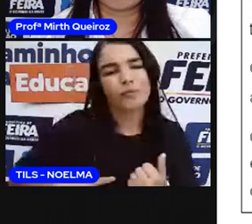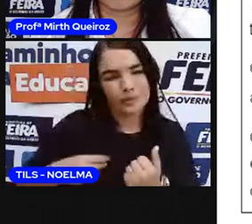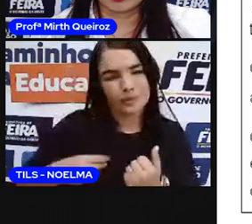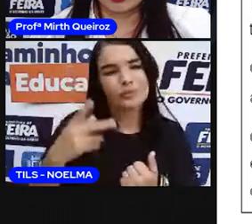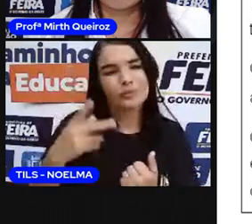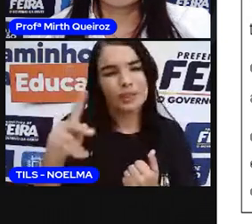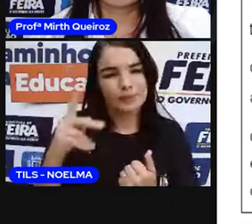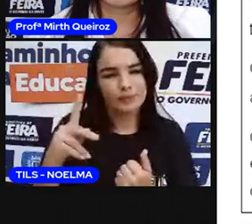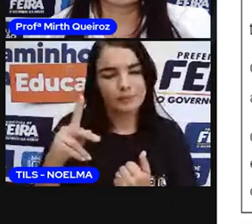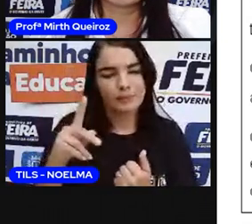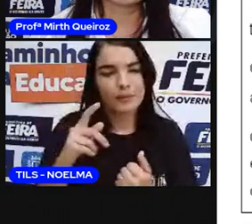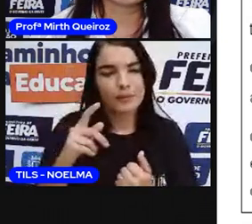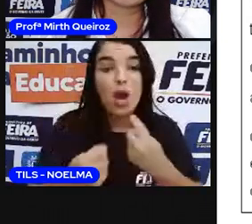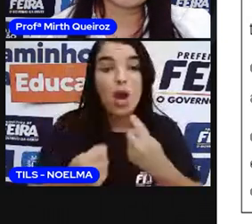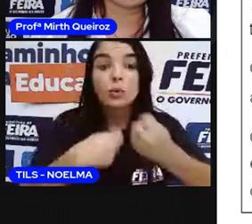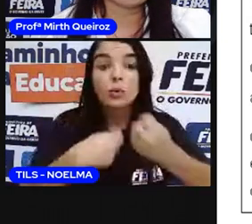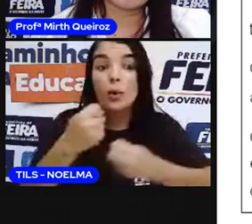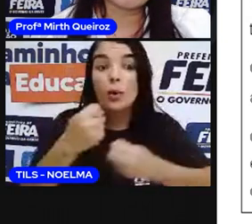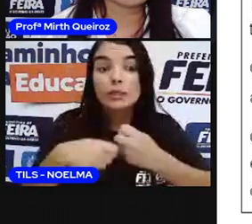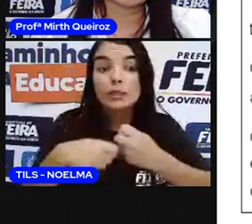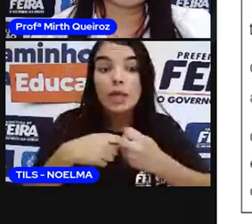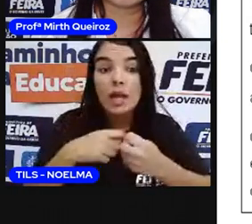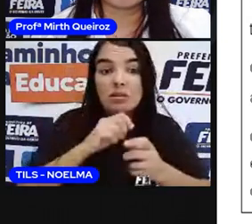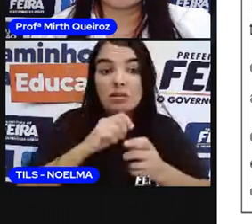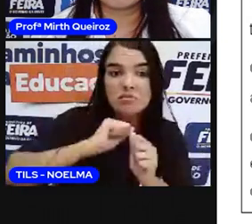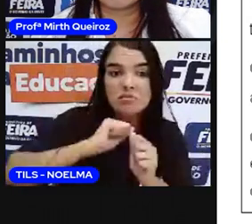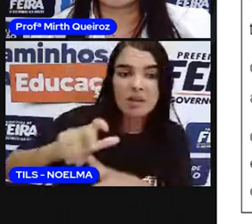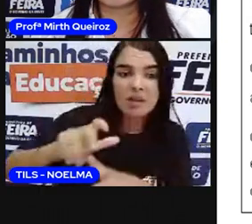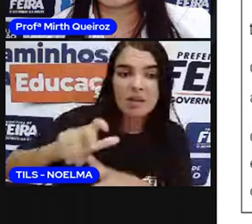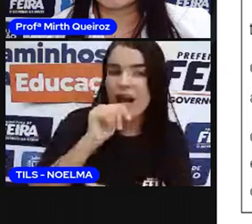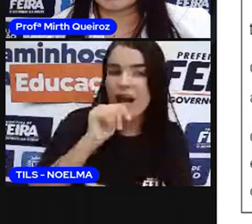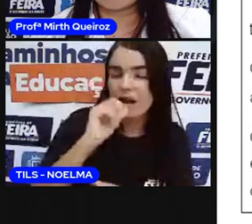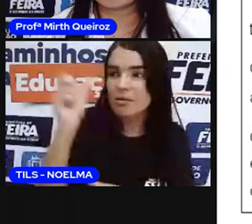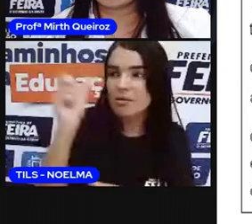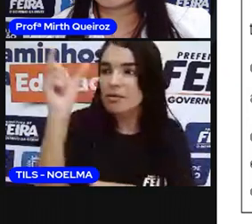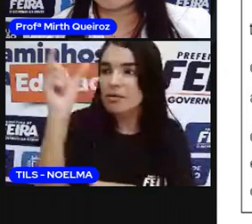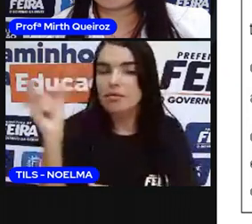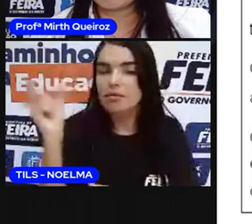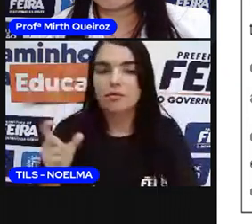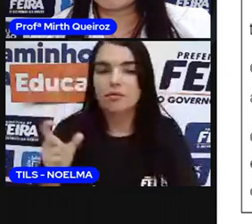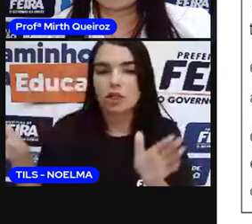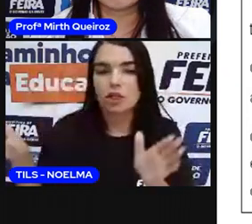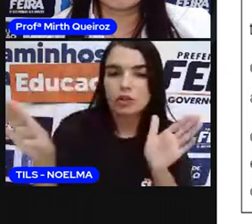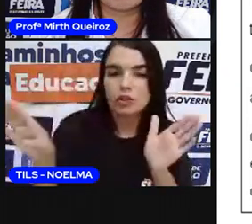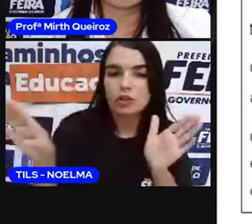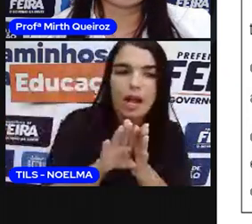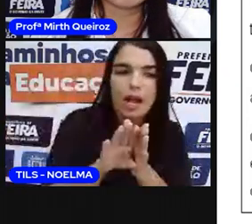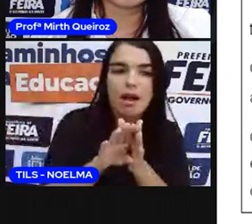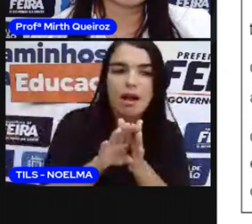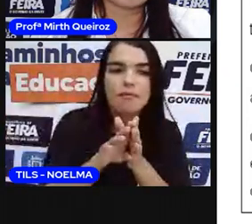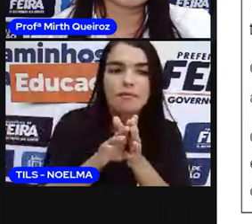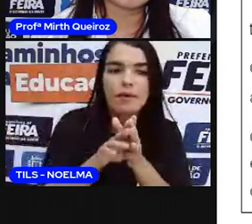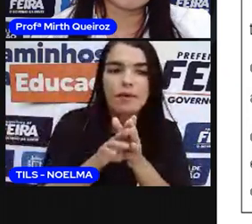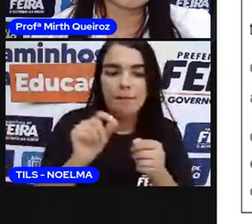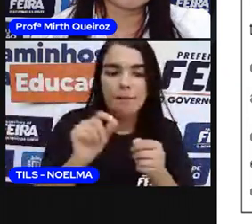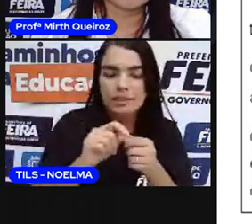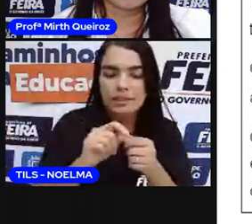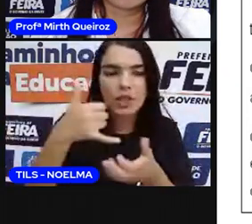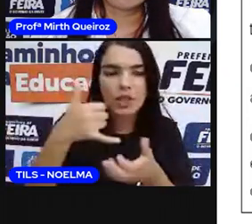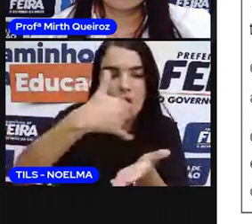ser. Os comerciantes jogavam água sobre os africanos que chegavam no navio e mandavam que eles